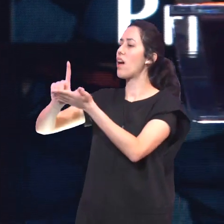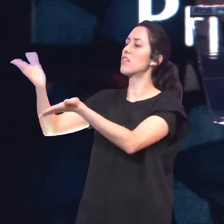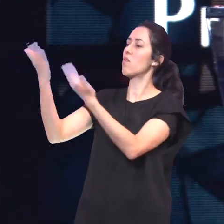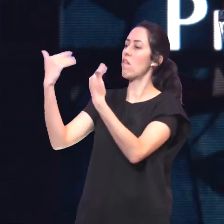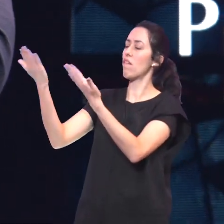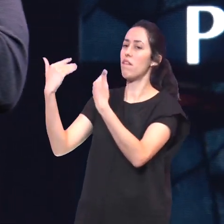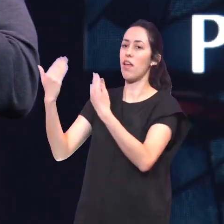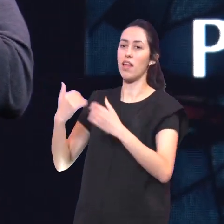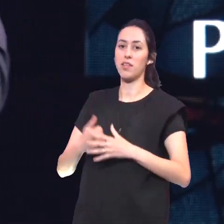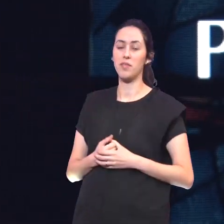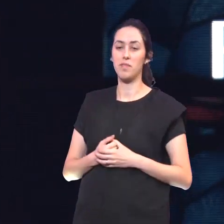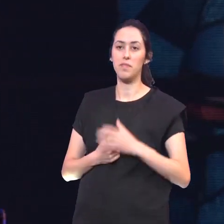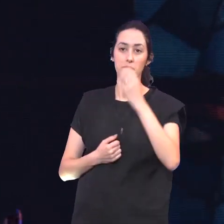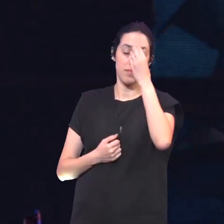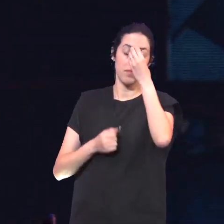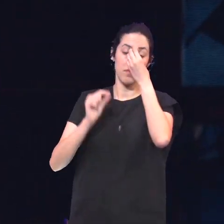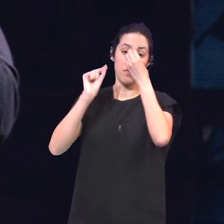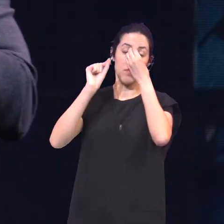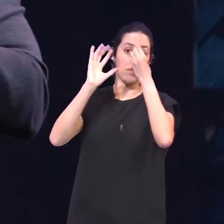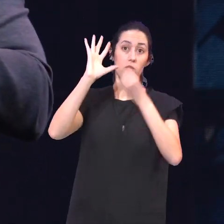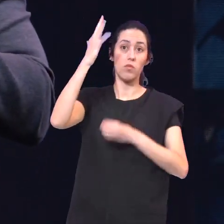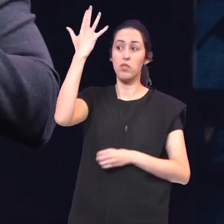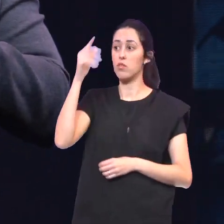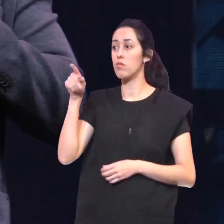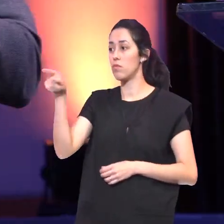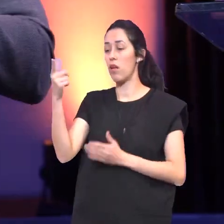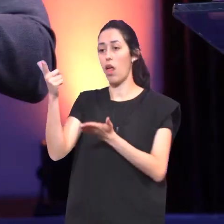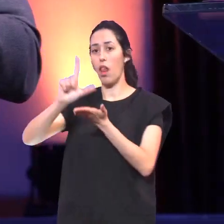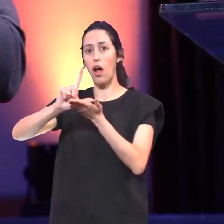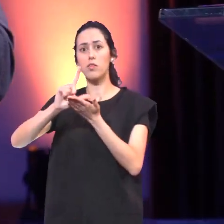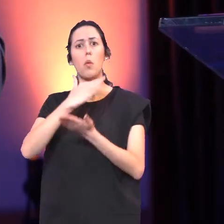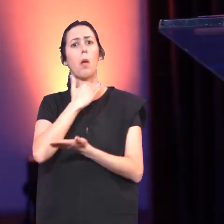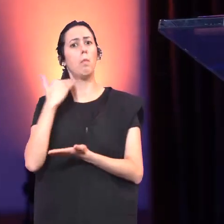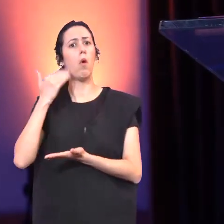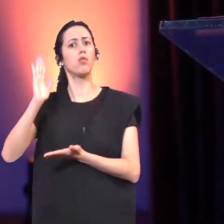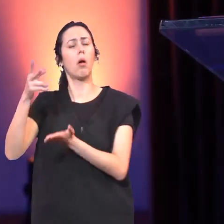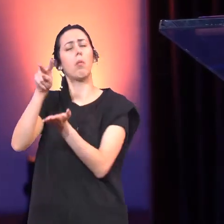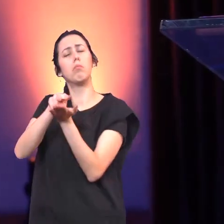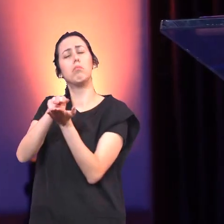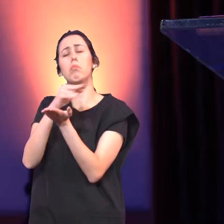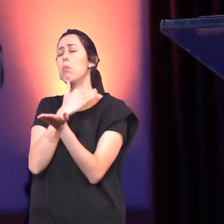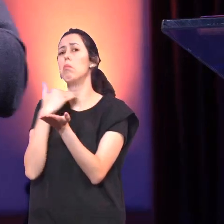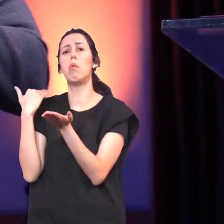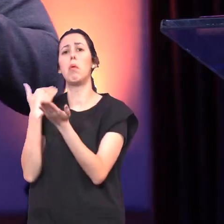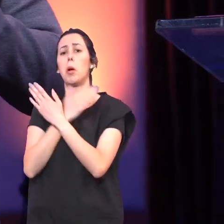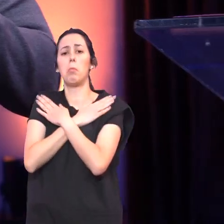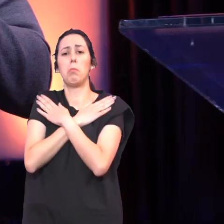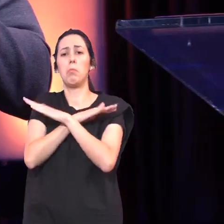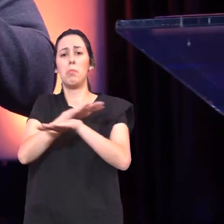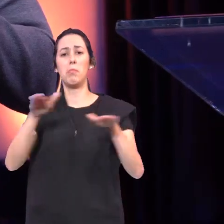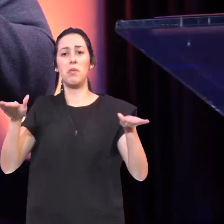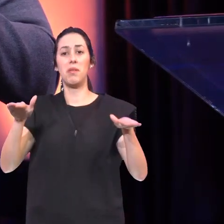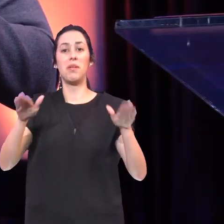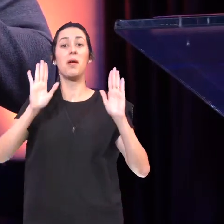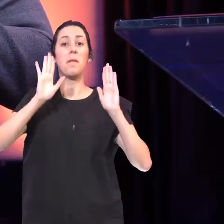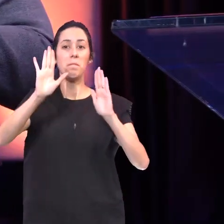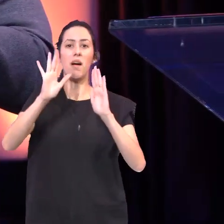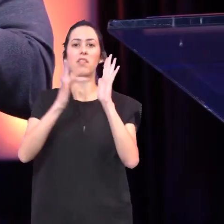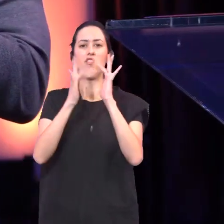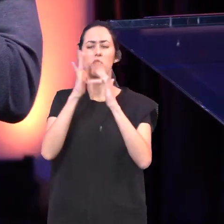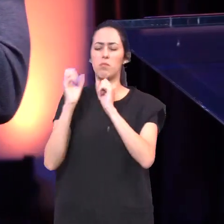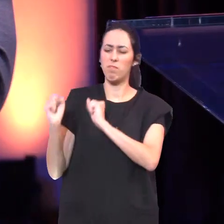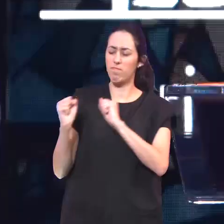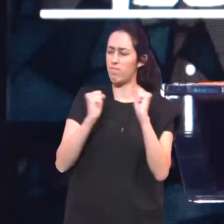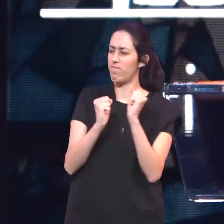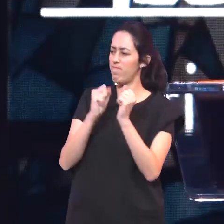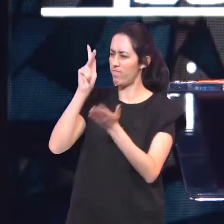E a realidade Que era a morte Agora É transformada Pelo poder Da verdade Que